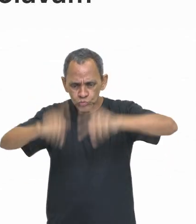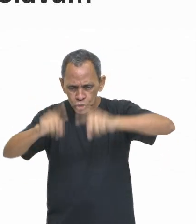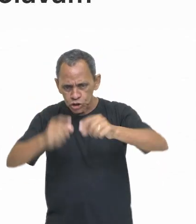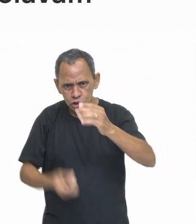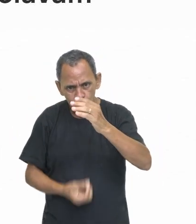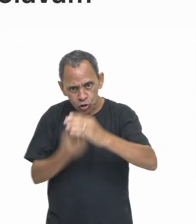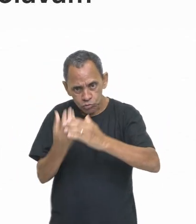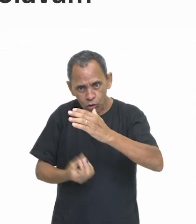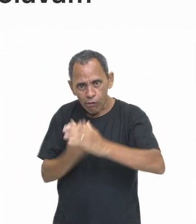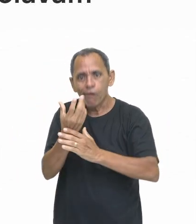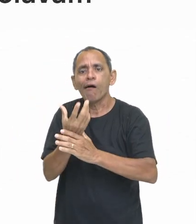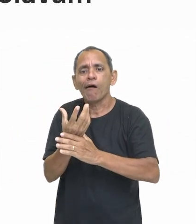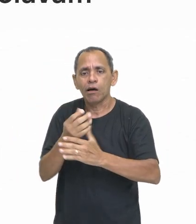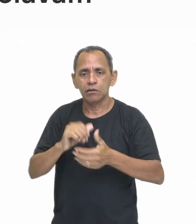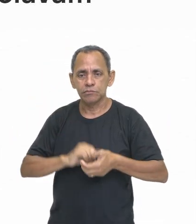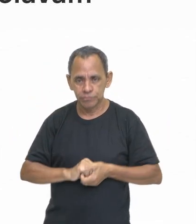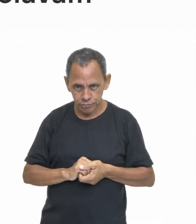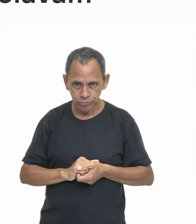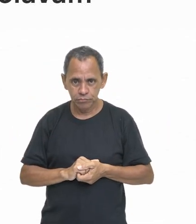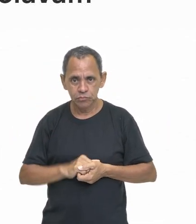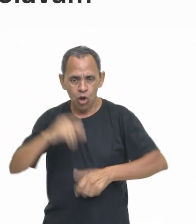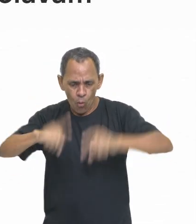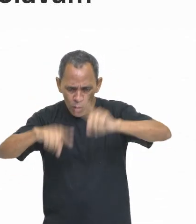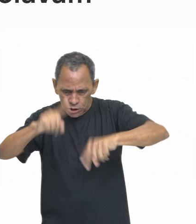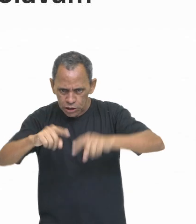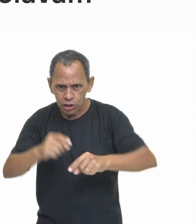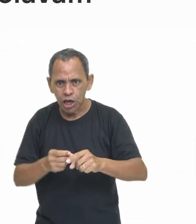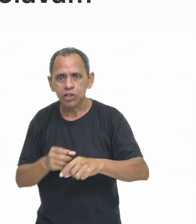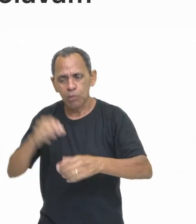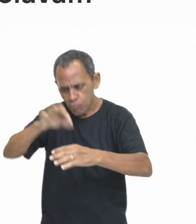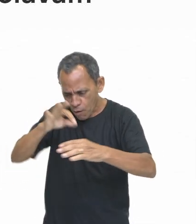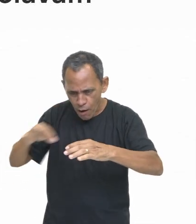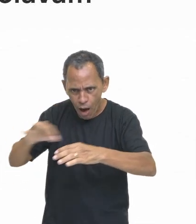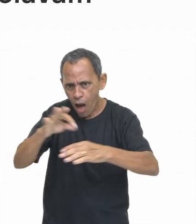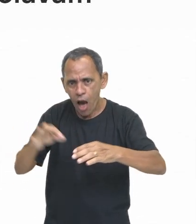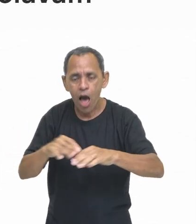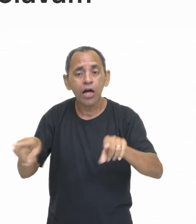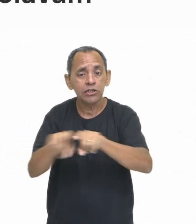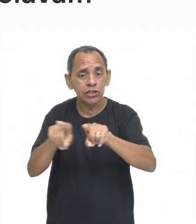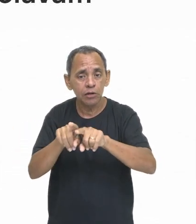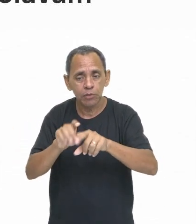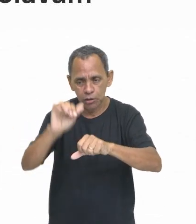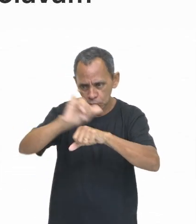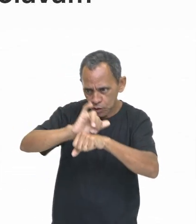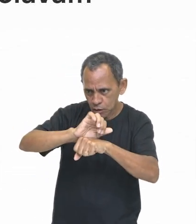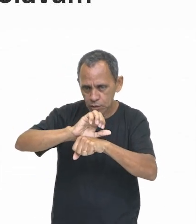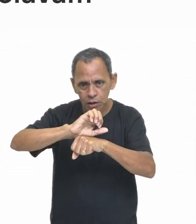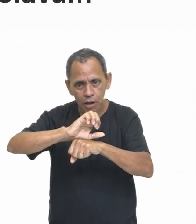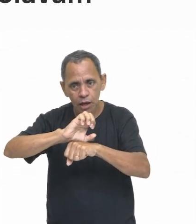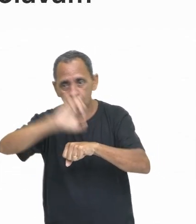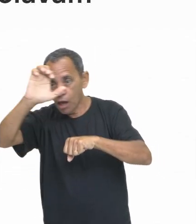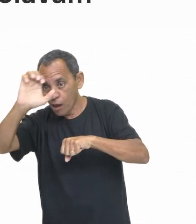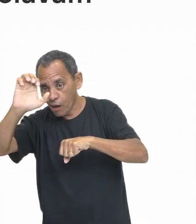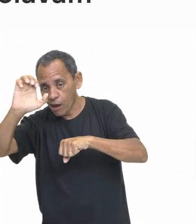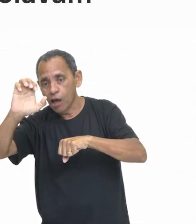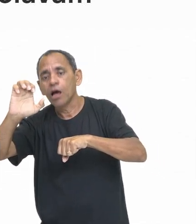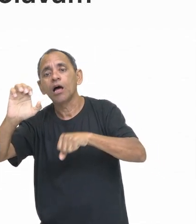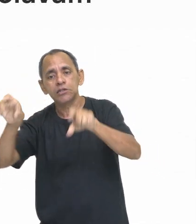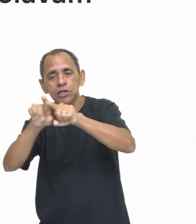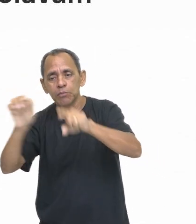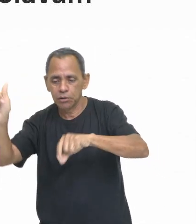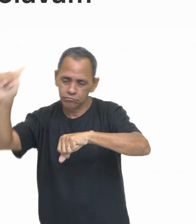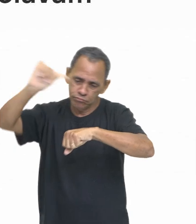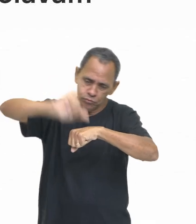quem? Pelos agricultores locais, como também acabavam comprando produtos de fora. Compravam e vendiam produtos de outras